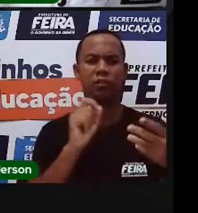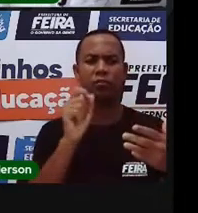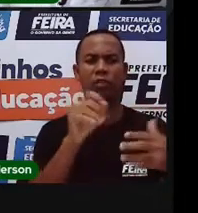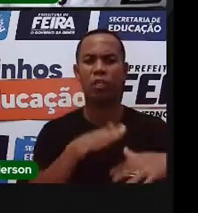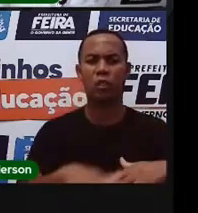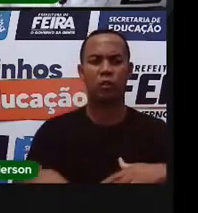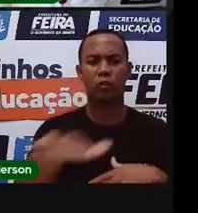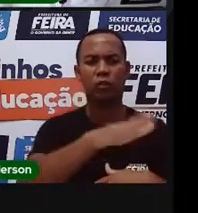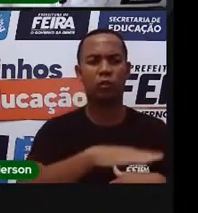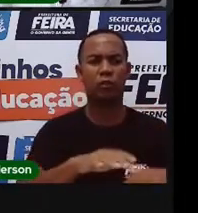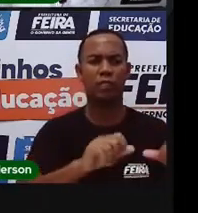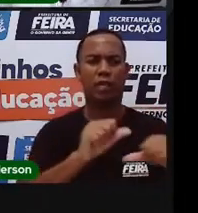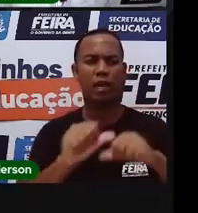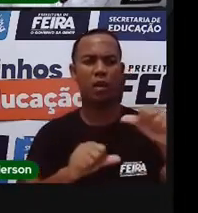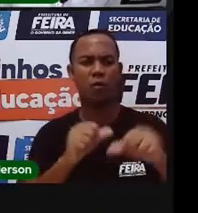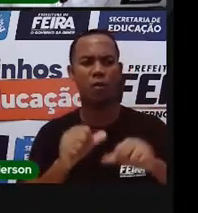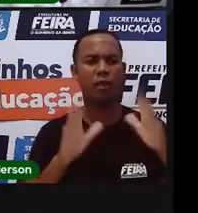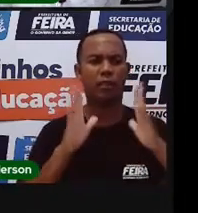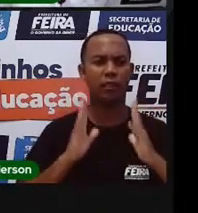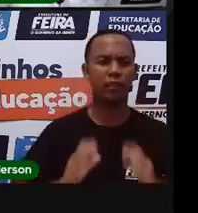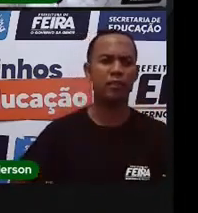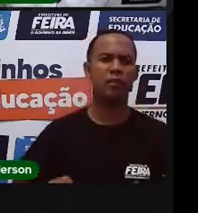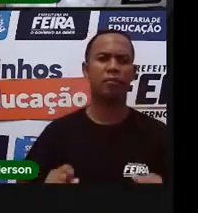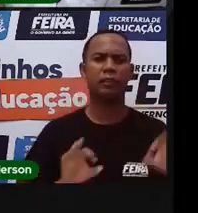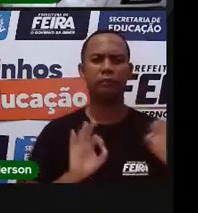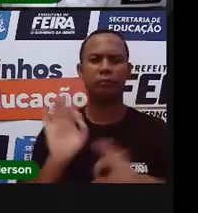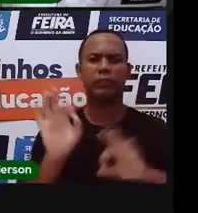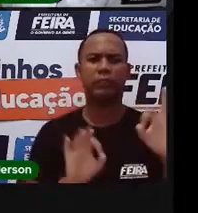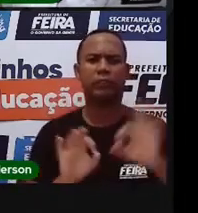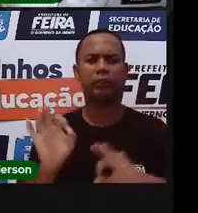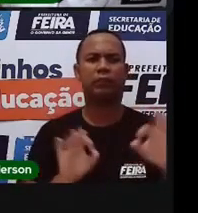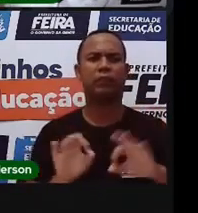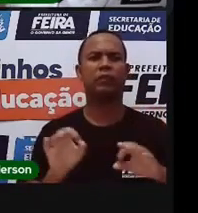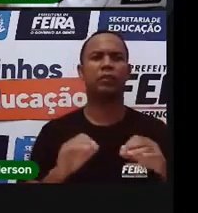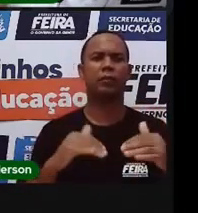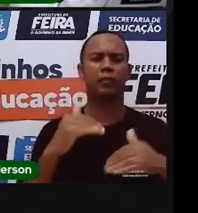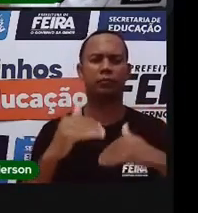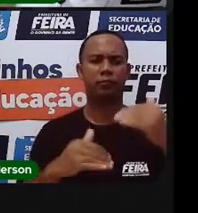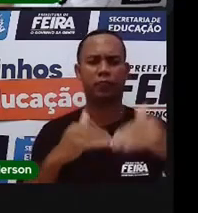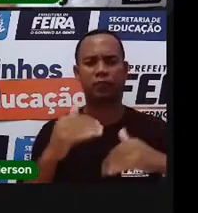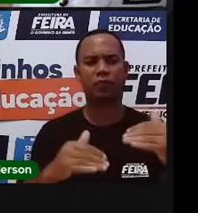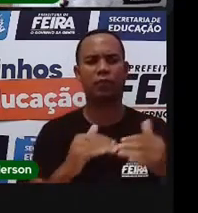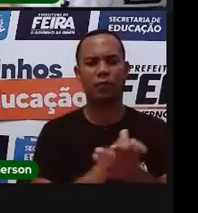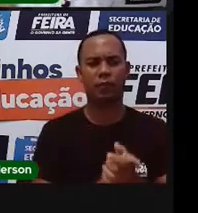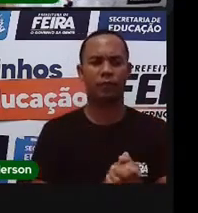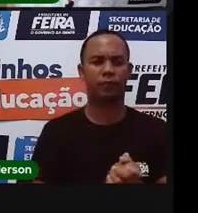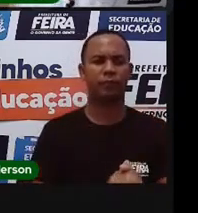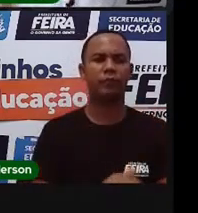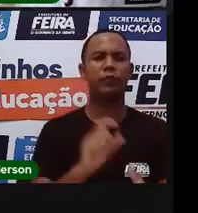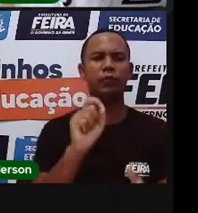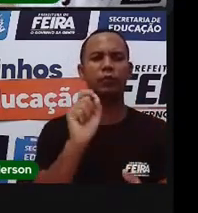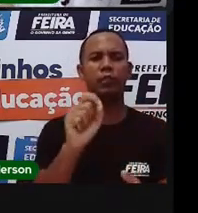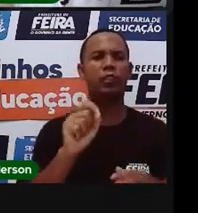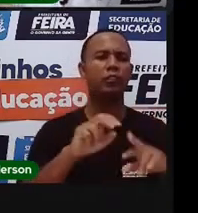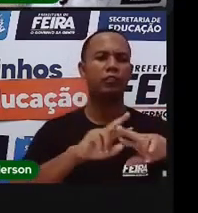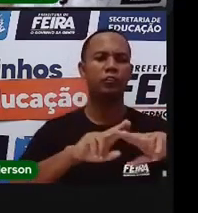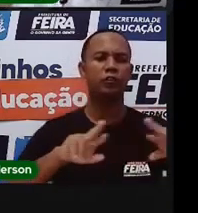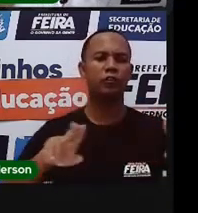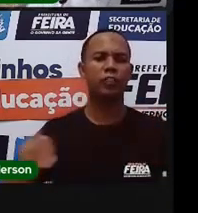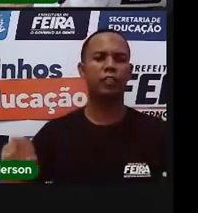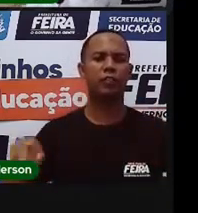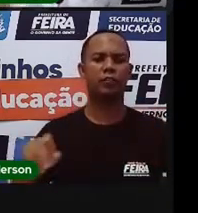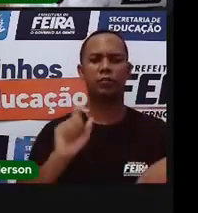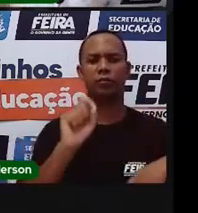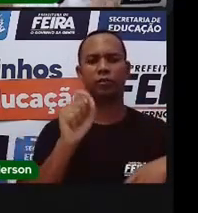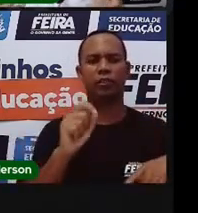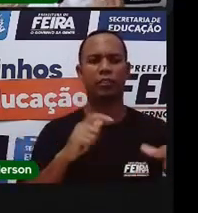serviços públicos. Que a Pro já disse, ó, um pouquinho atrás, que eram o quê? Vários. E que a gente